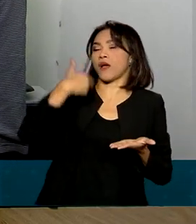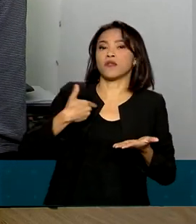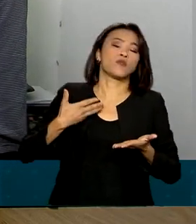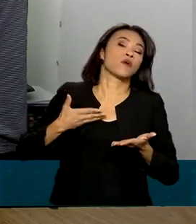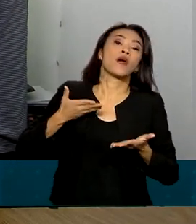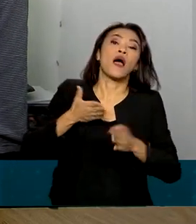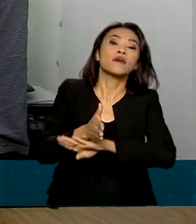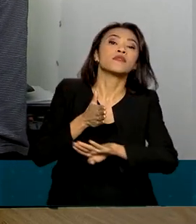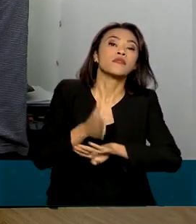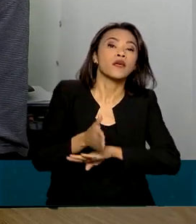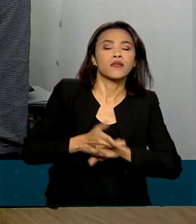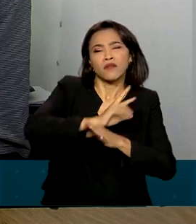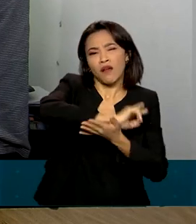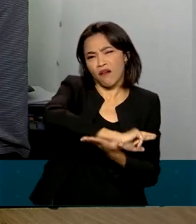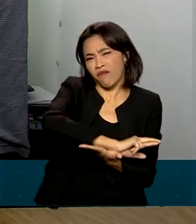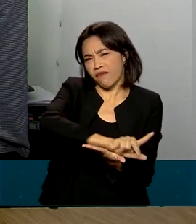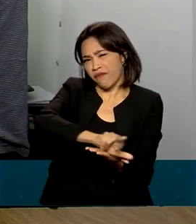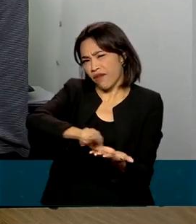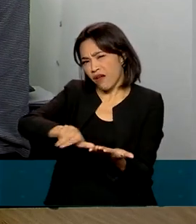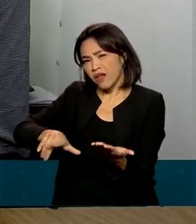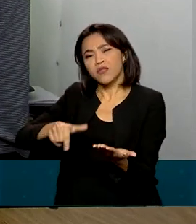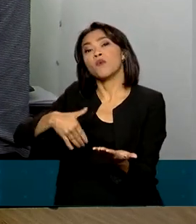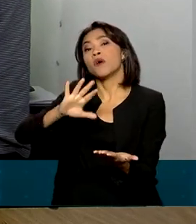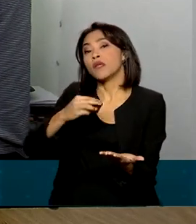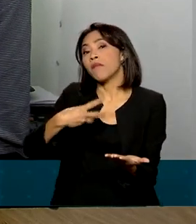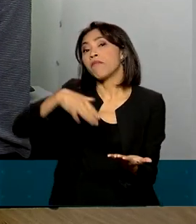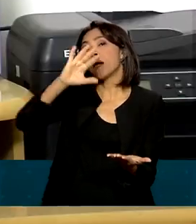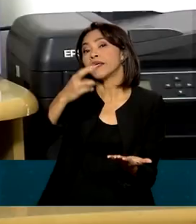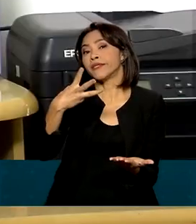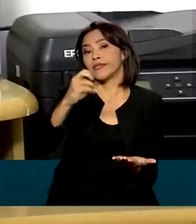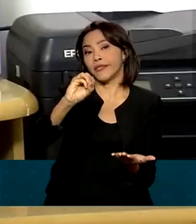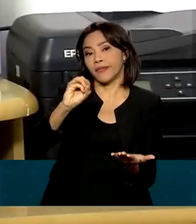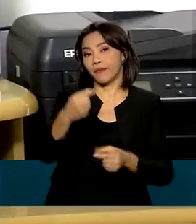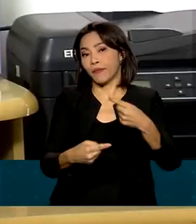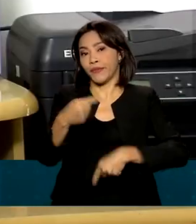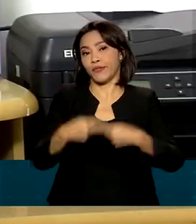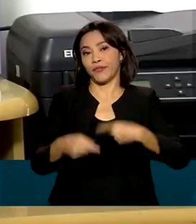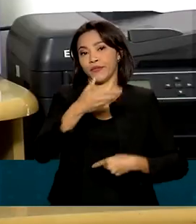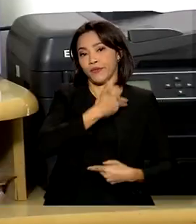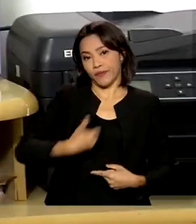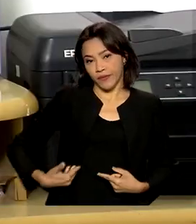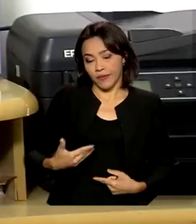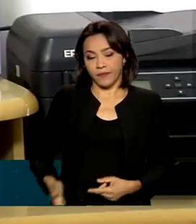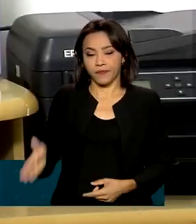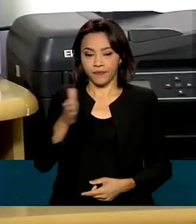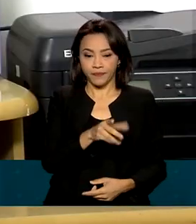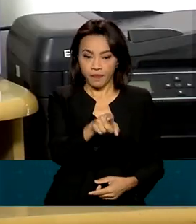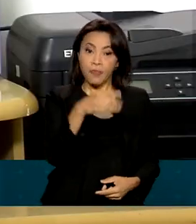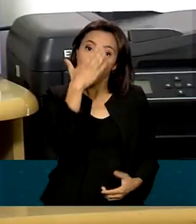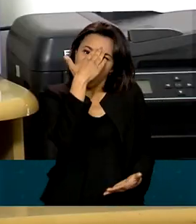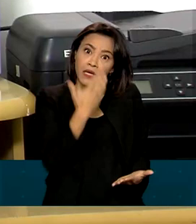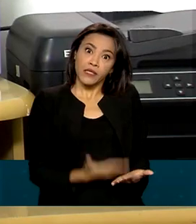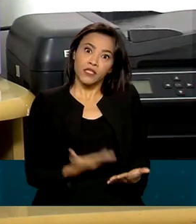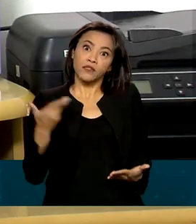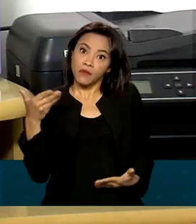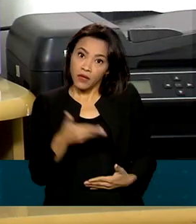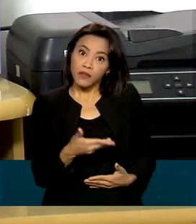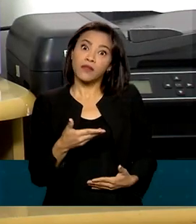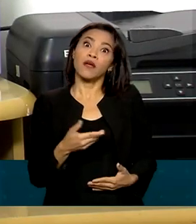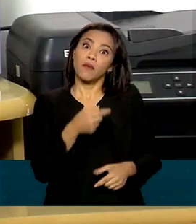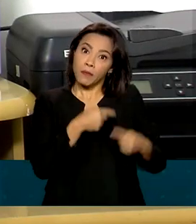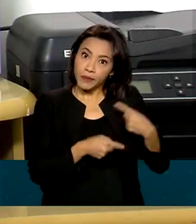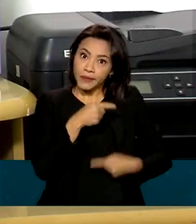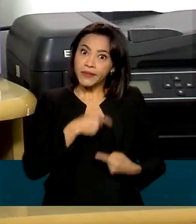dessa população a mais de 30 políticas públicas. Acredito que será uma política pública muito interessante aí, né?